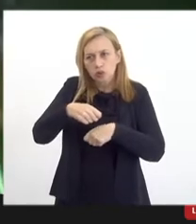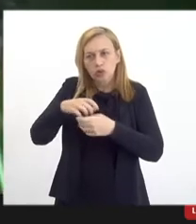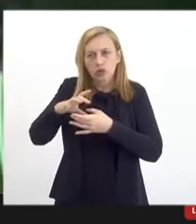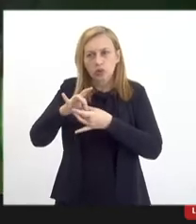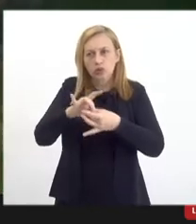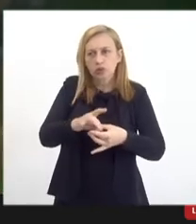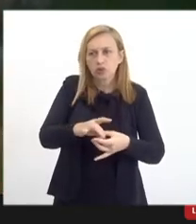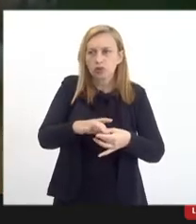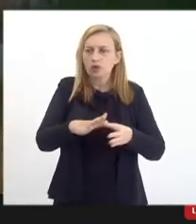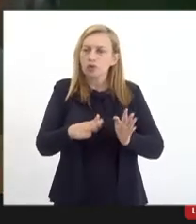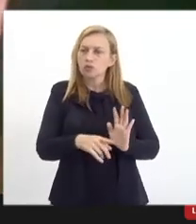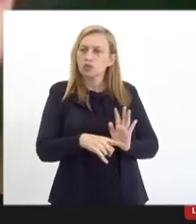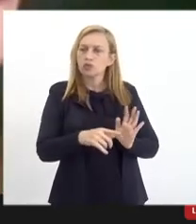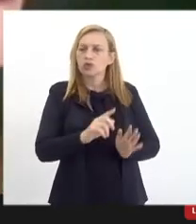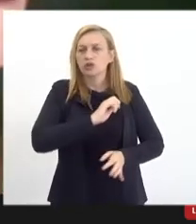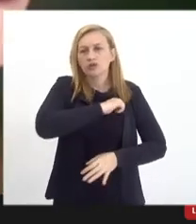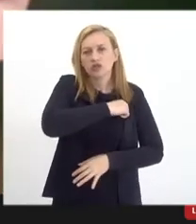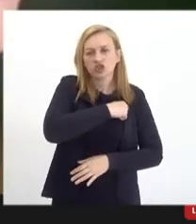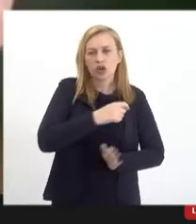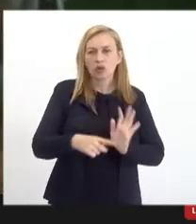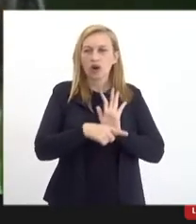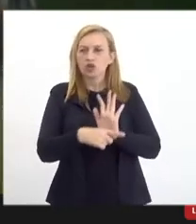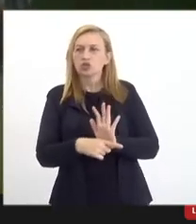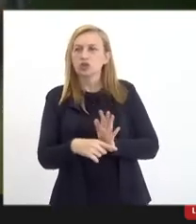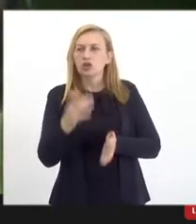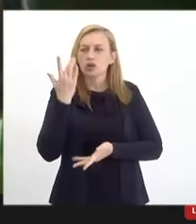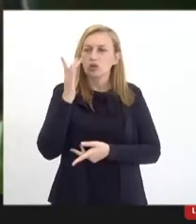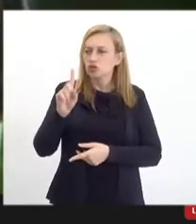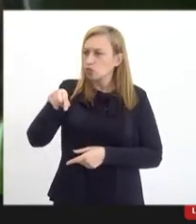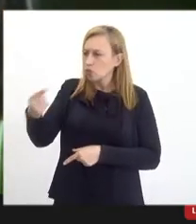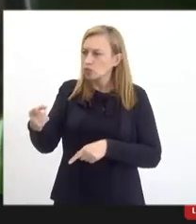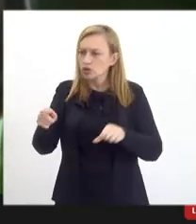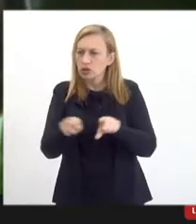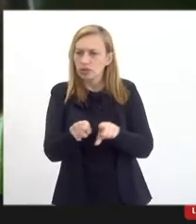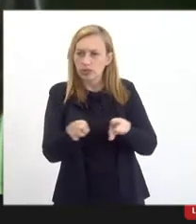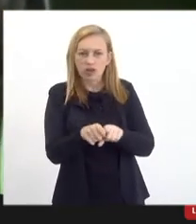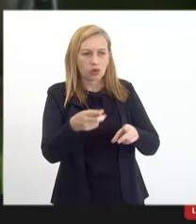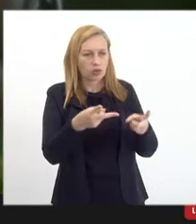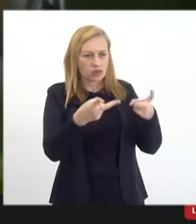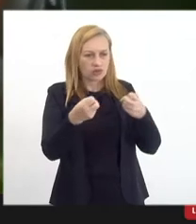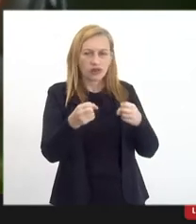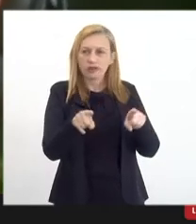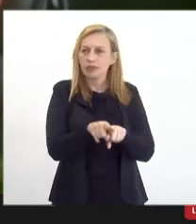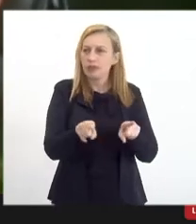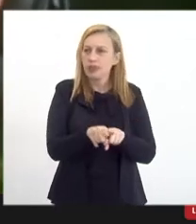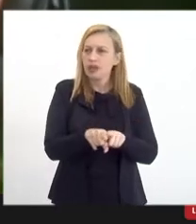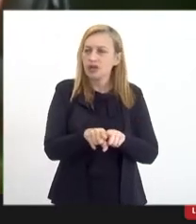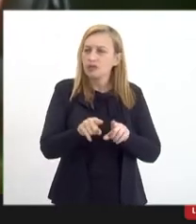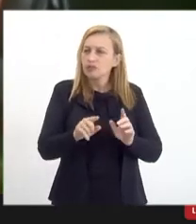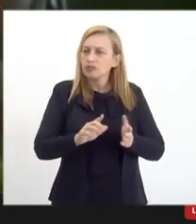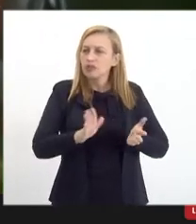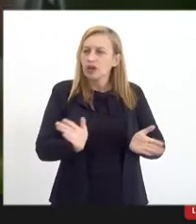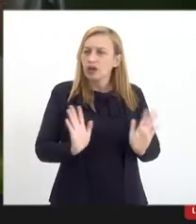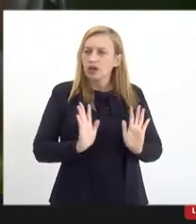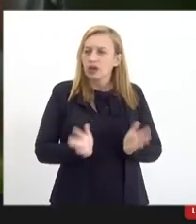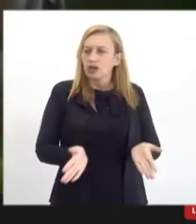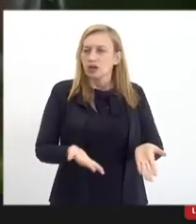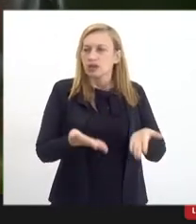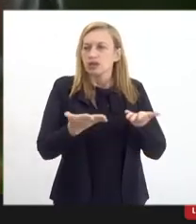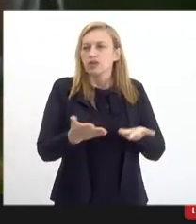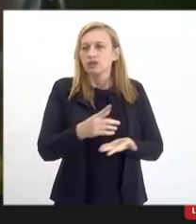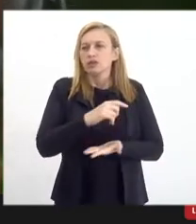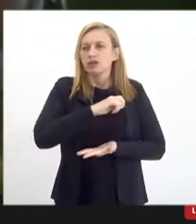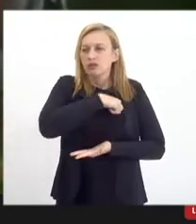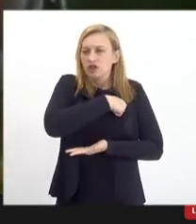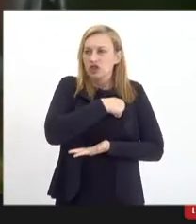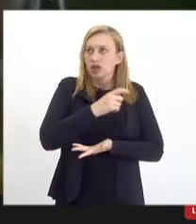conceder um incentivo fiscal. Então, acho que está por aí, outra coisa que a gente tem que ver também é o seguinte, incentivo fiscal não pode